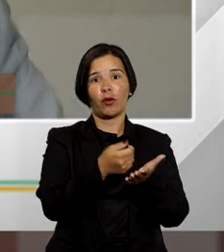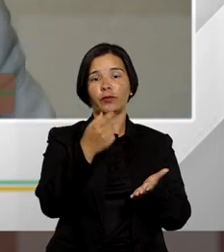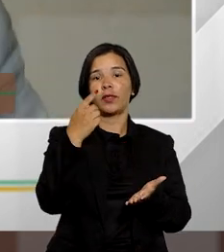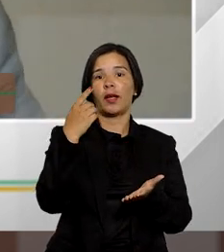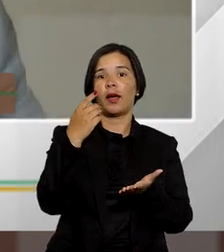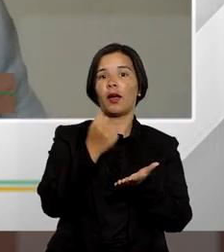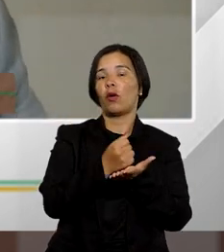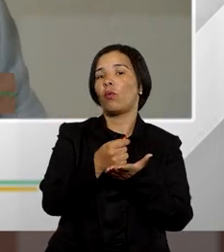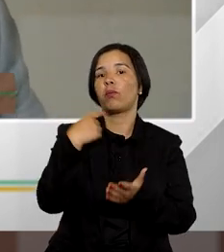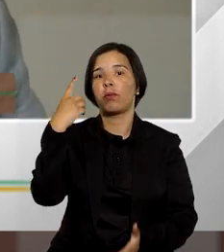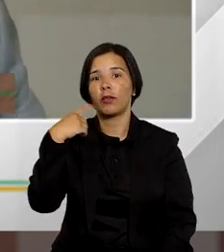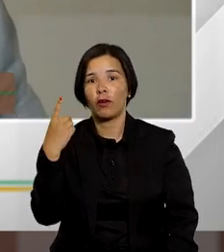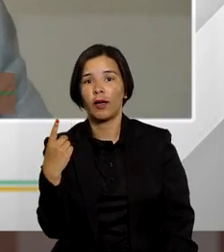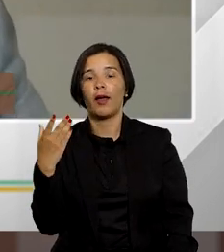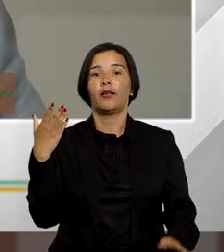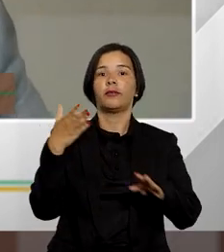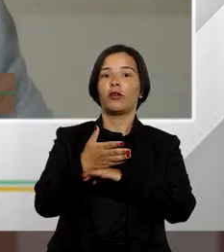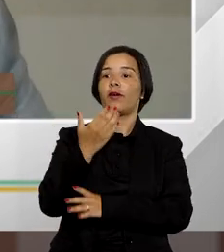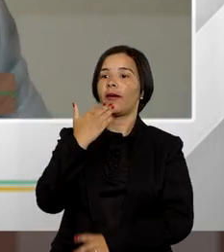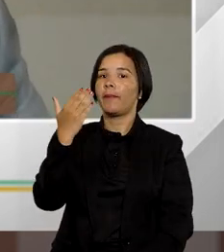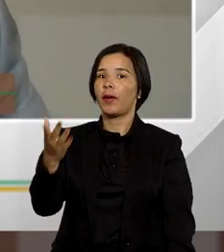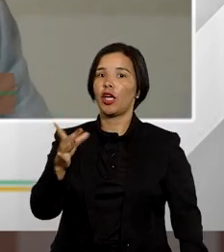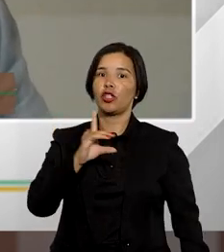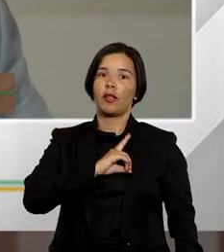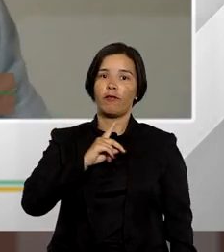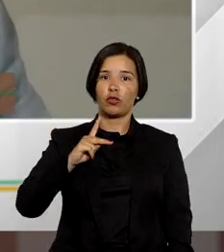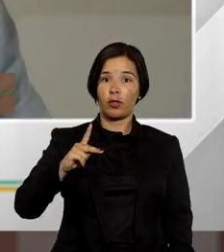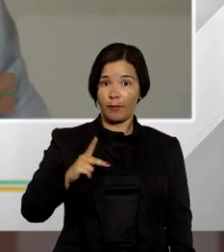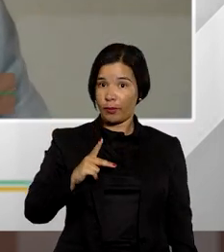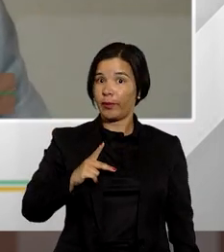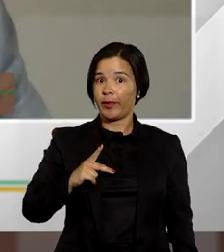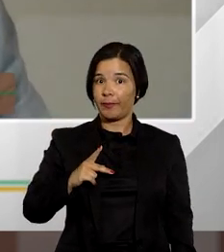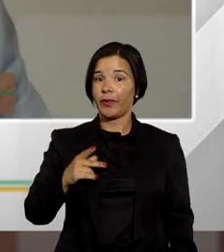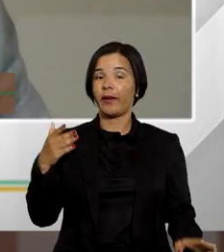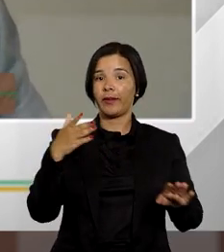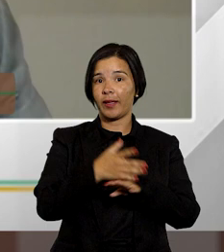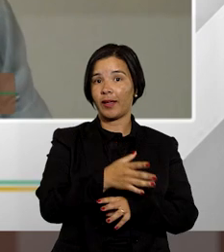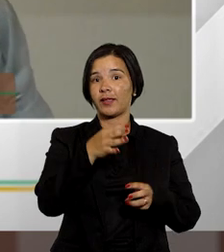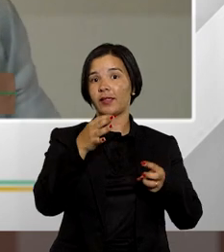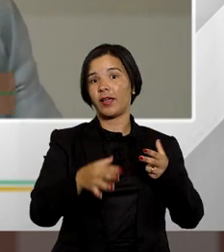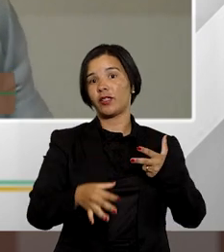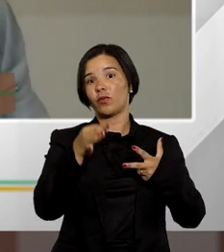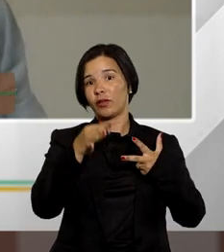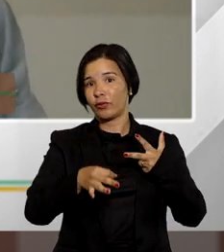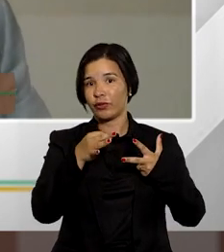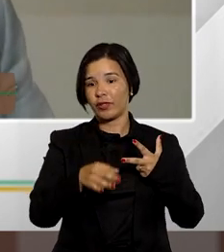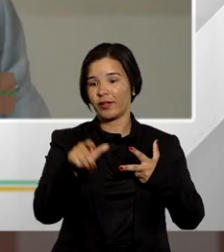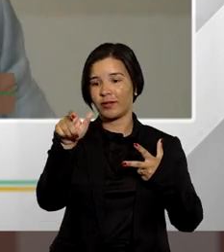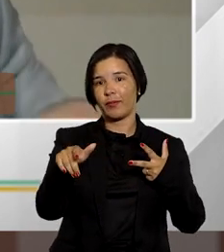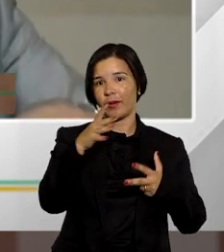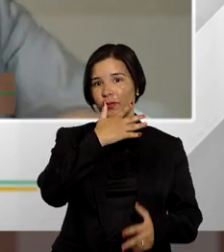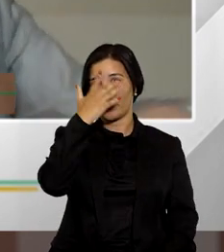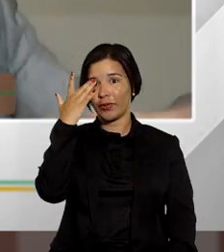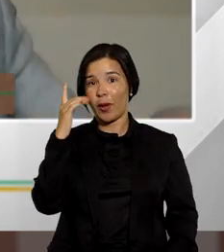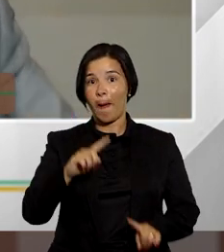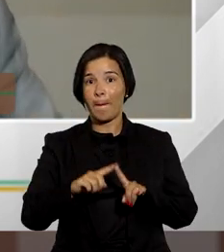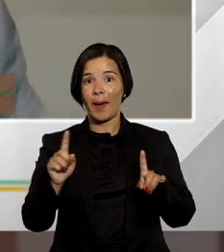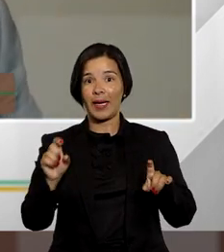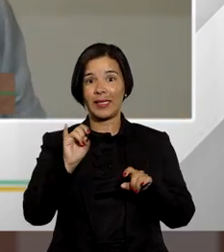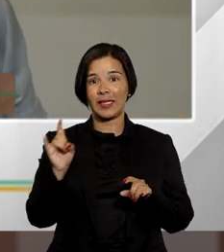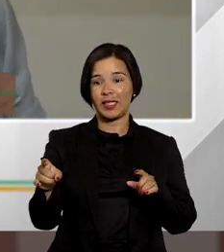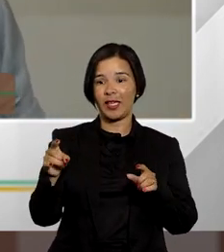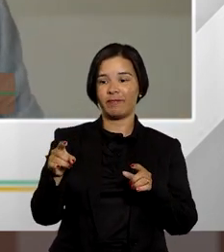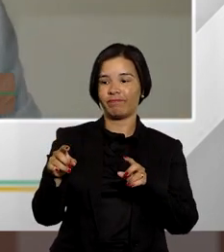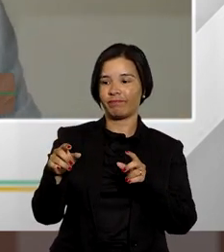há capilaridade da defensoria pública para permitir o acesso à justiça a esse cidadão só que se nós fizermos um